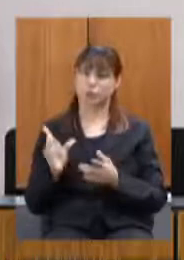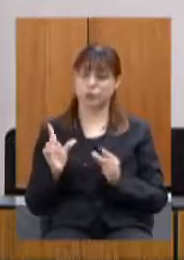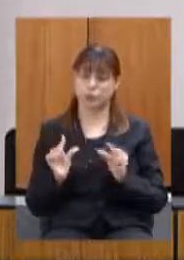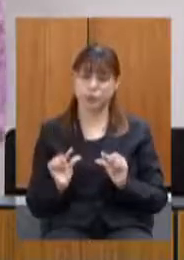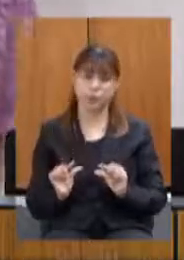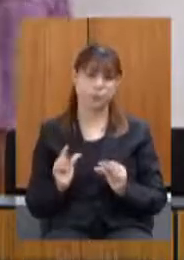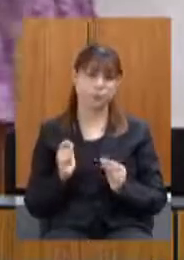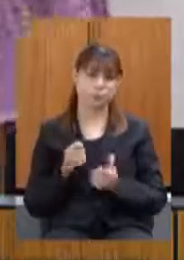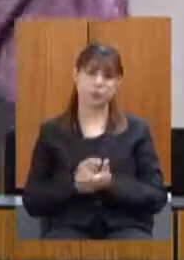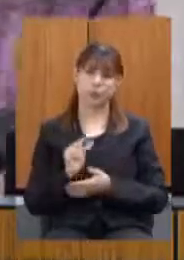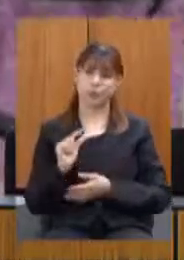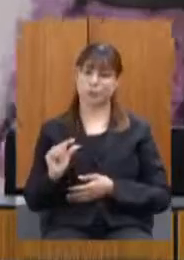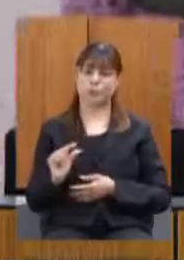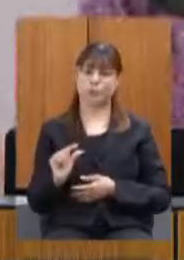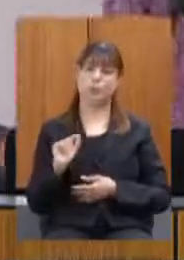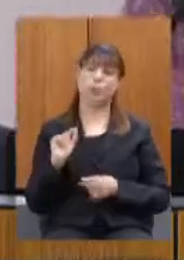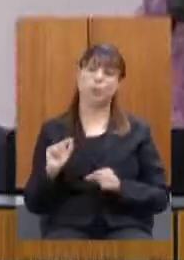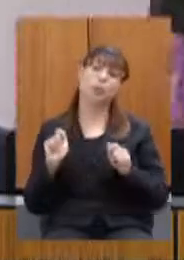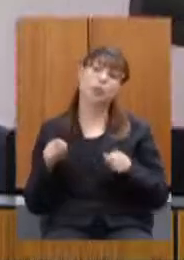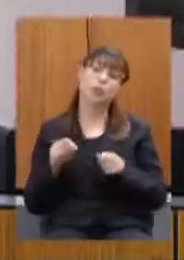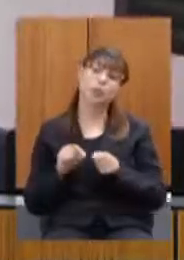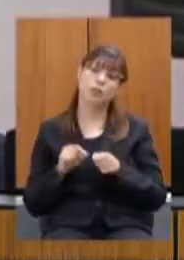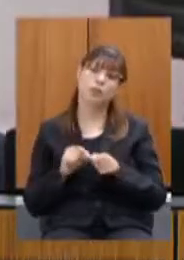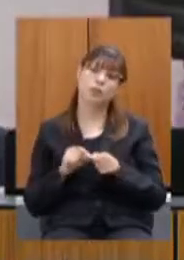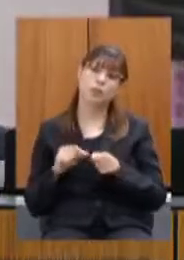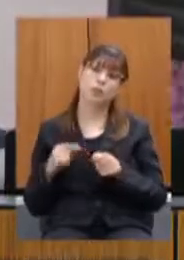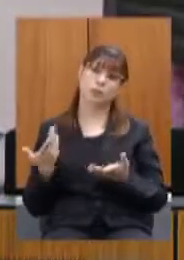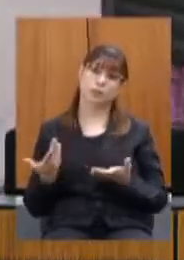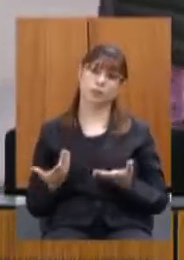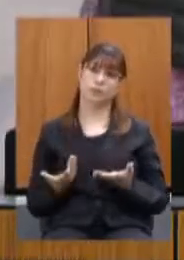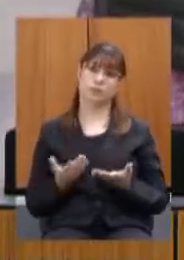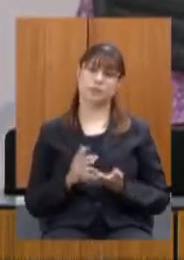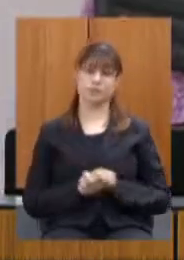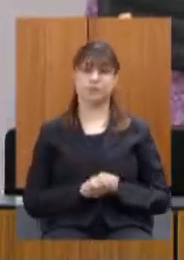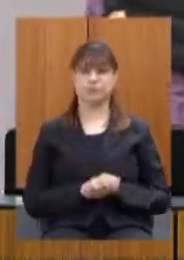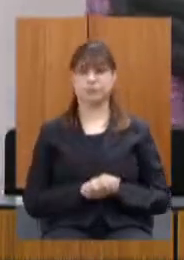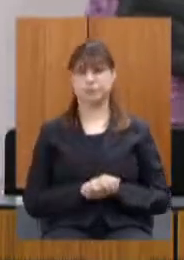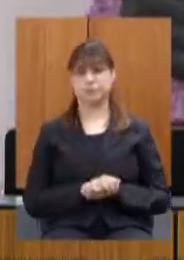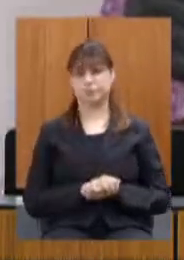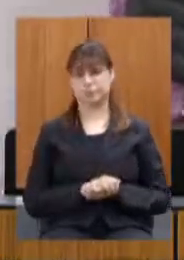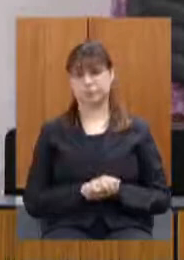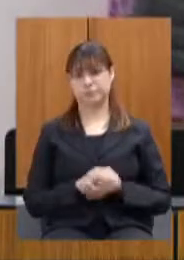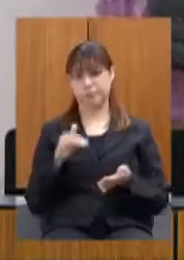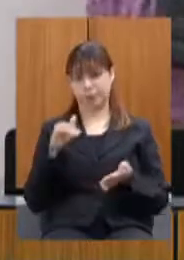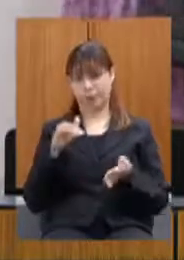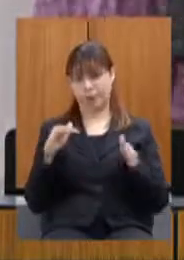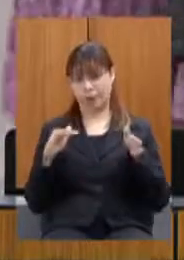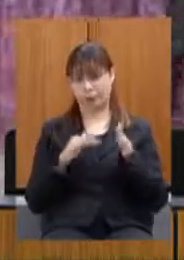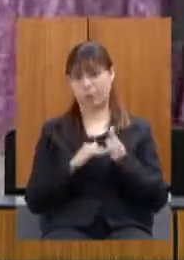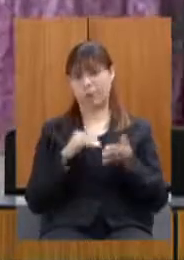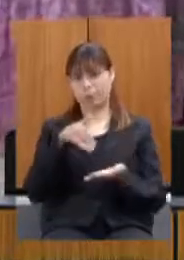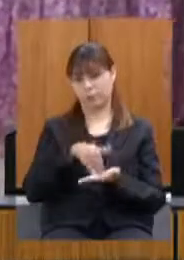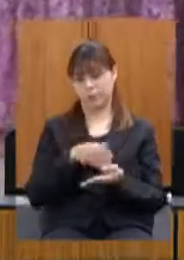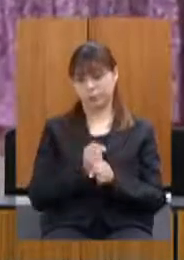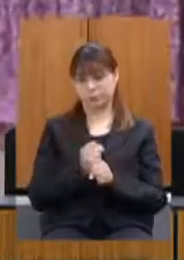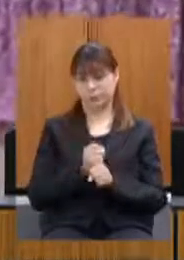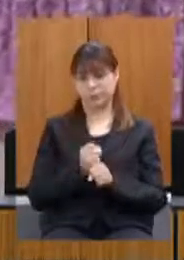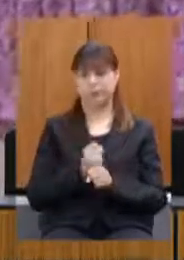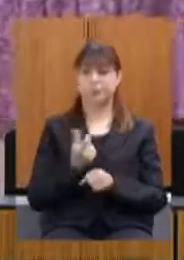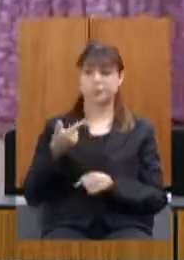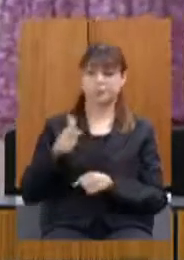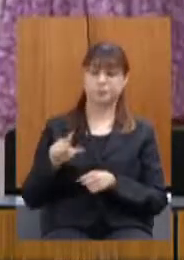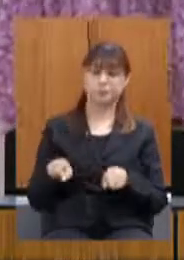e o que que se pode ser feito até lá até o final do ano outra questão secretário